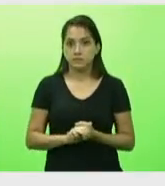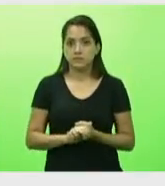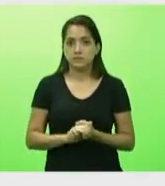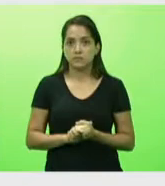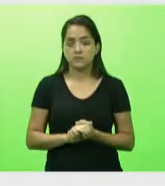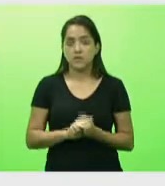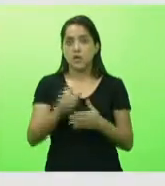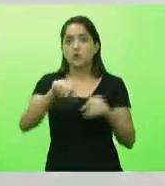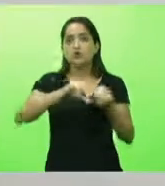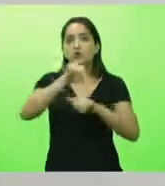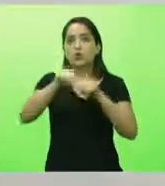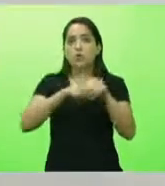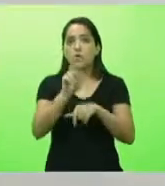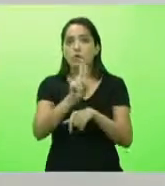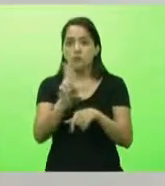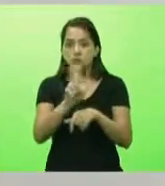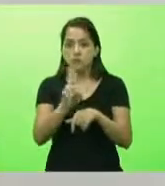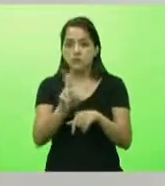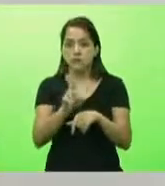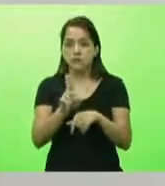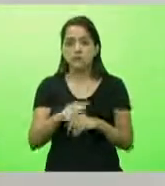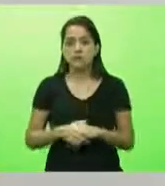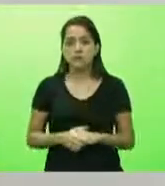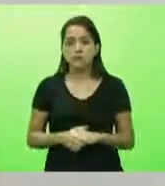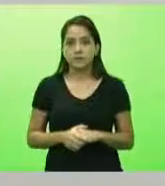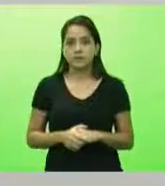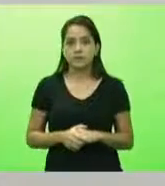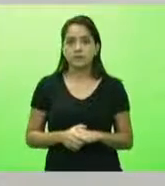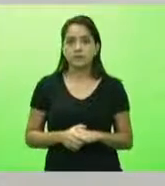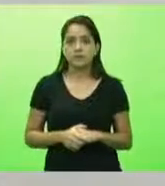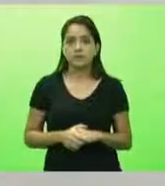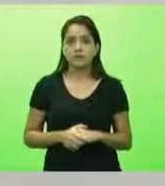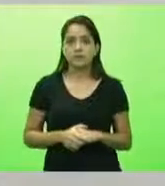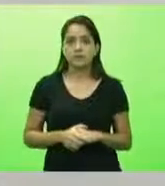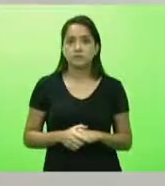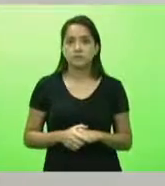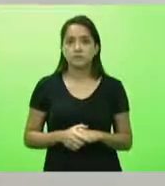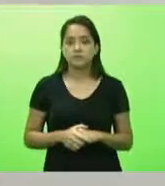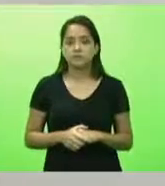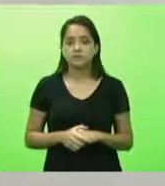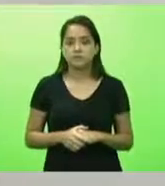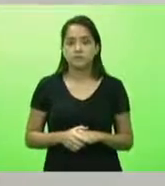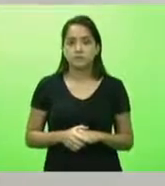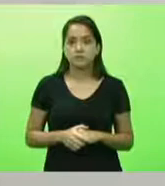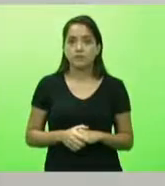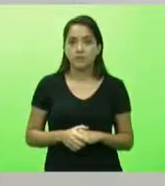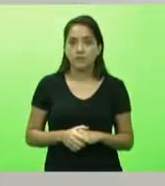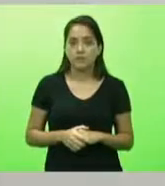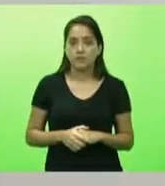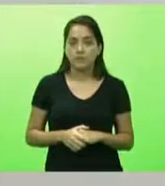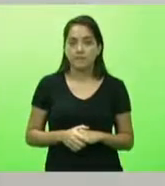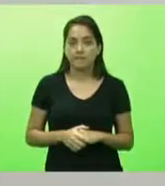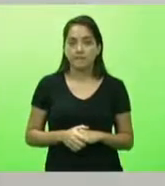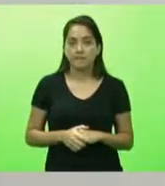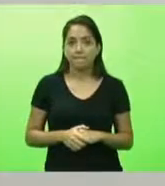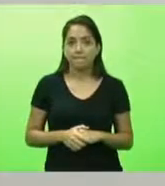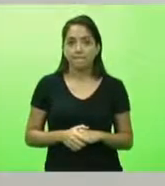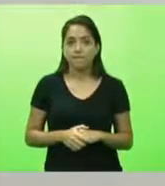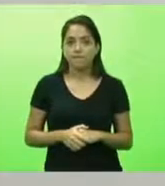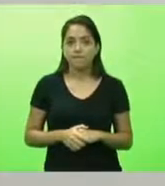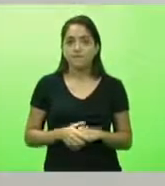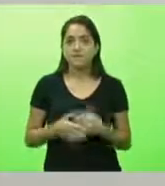Pode tirar a imagem. É daquelas coisas mais bizarras e